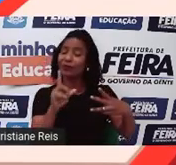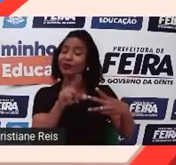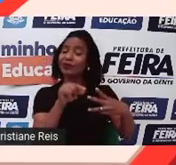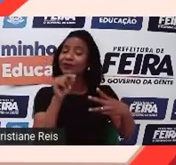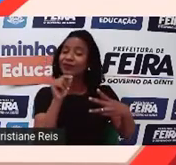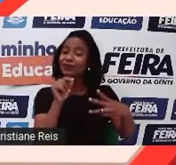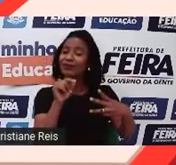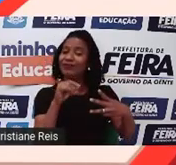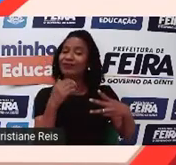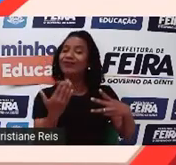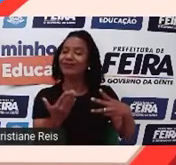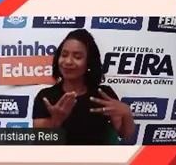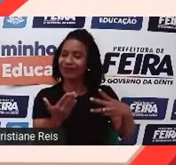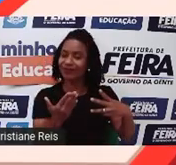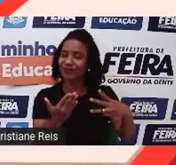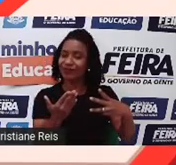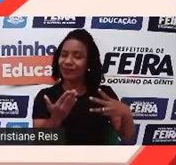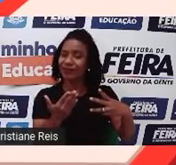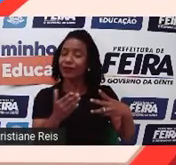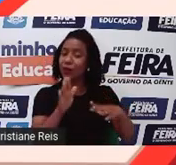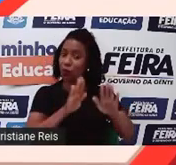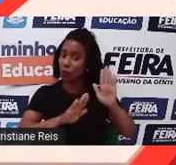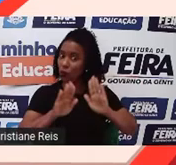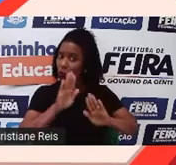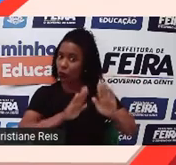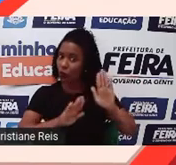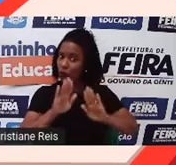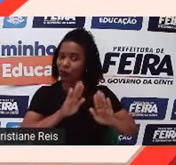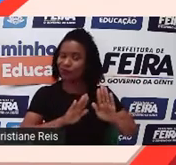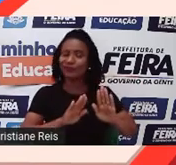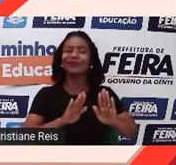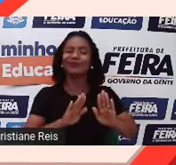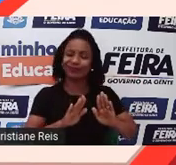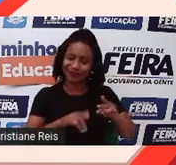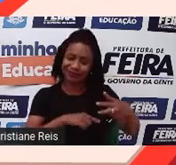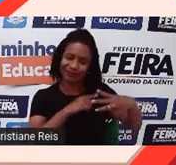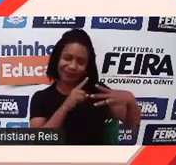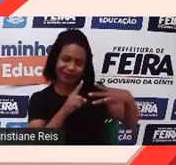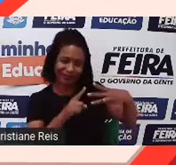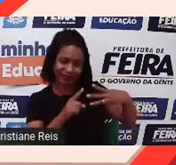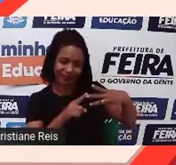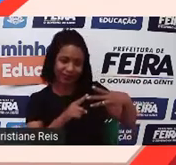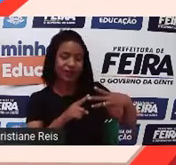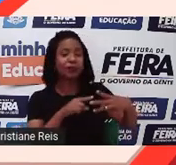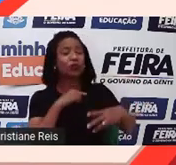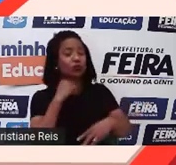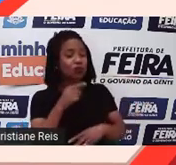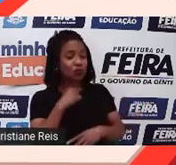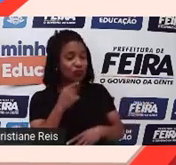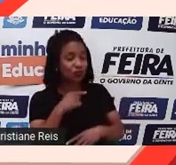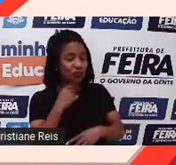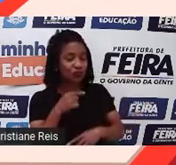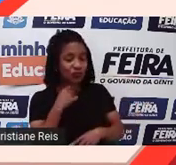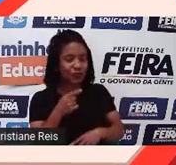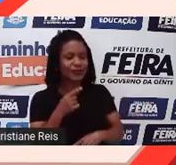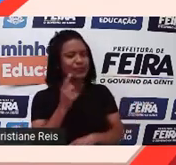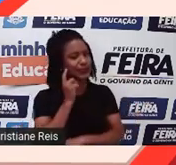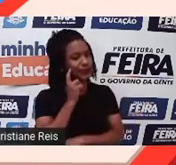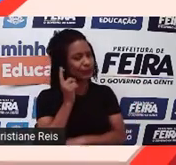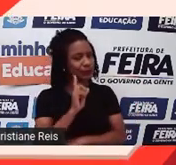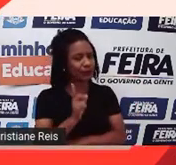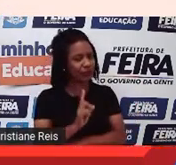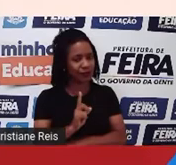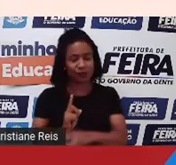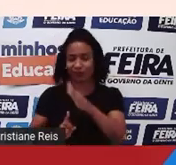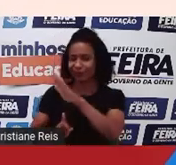Optar por ter segurança e mais cuidado, seria justamente essa. Toda vez que a gente tiver uma dúvida, a gente deve recorrer